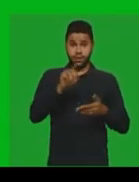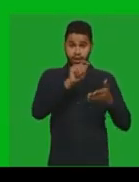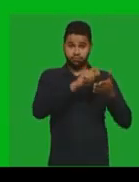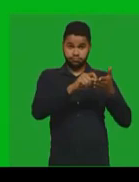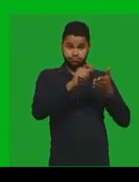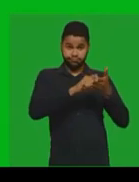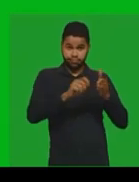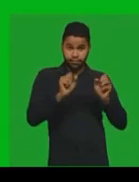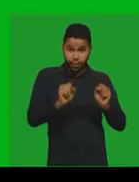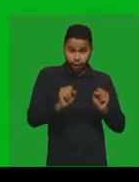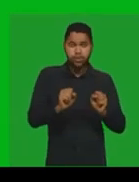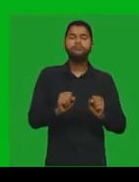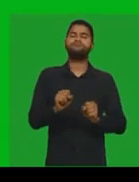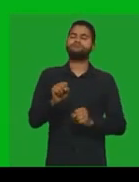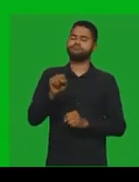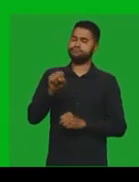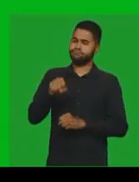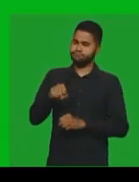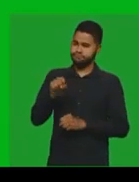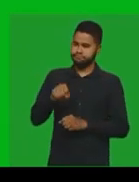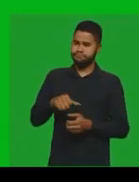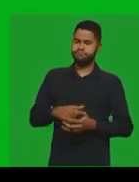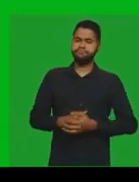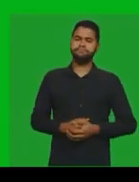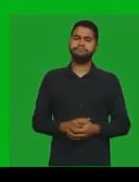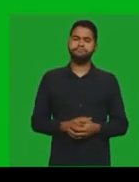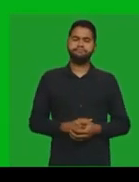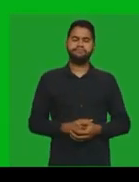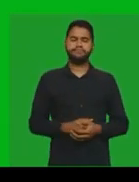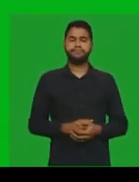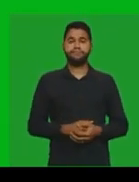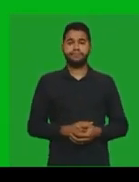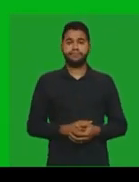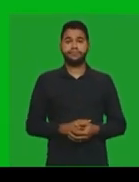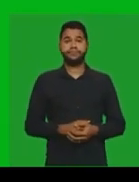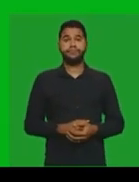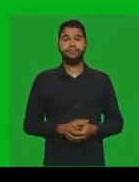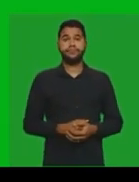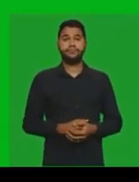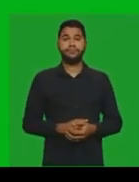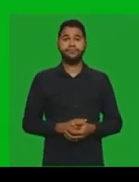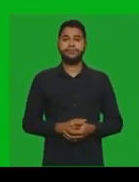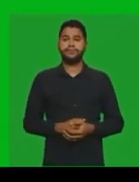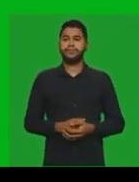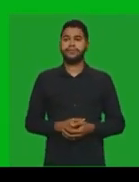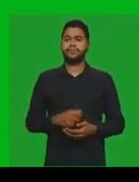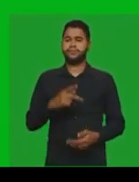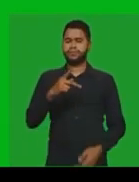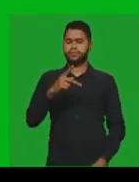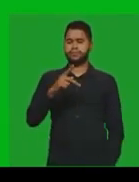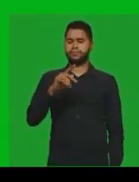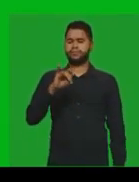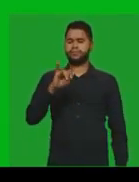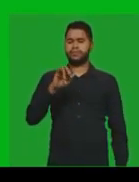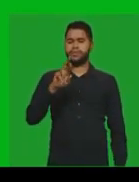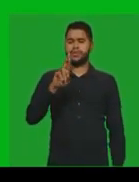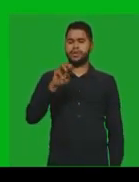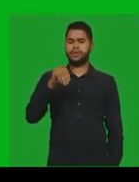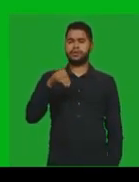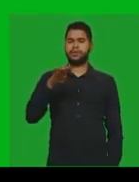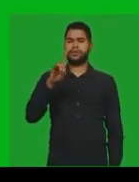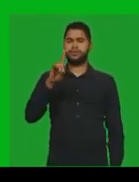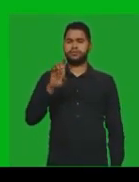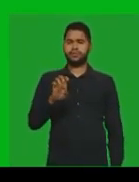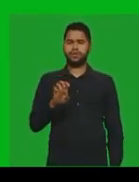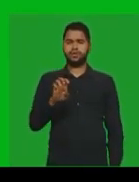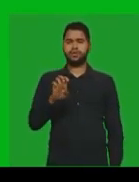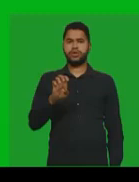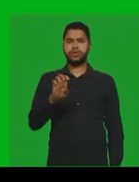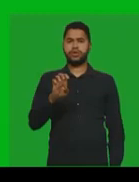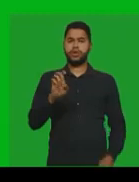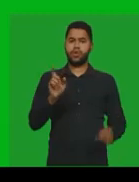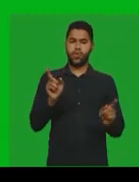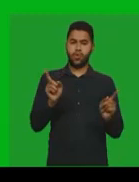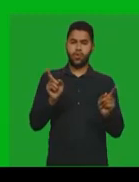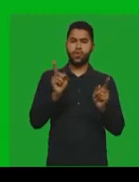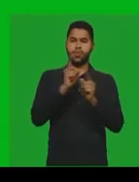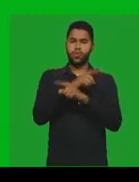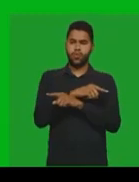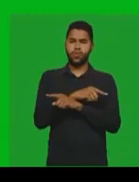ficar à vontade. Então, vamos lá. Olha, a pirâmide invertida, ela vai, ela é realmente,